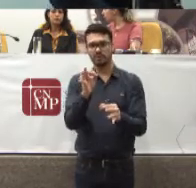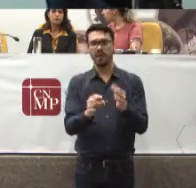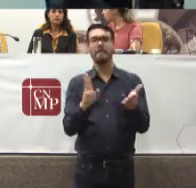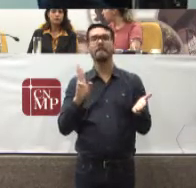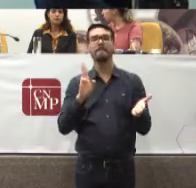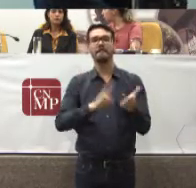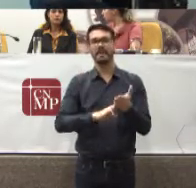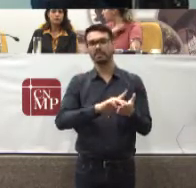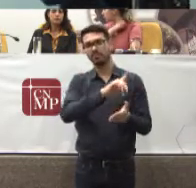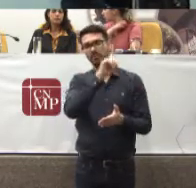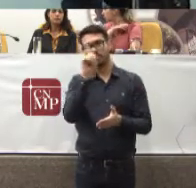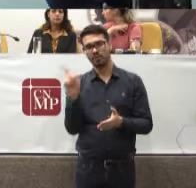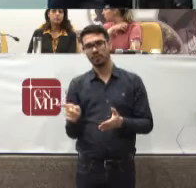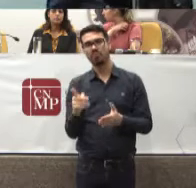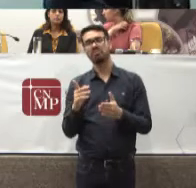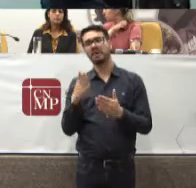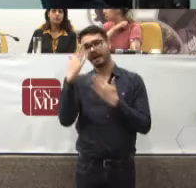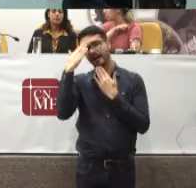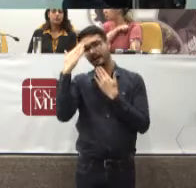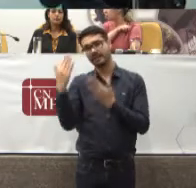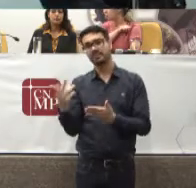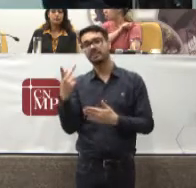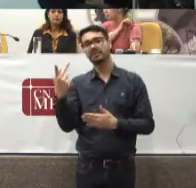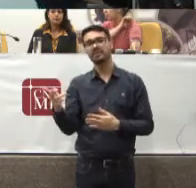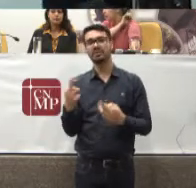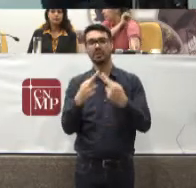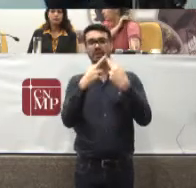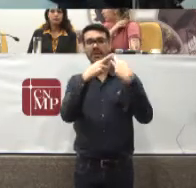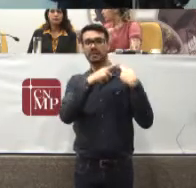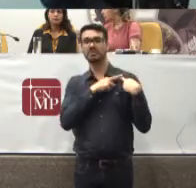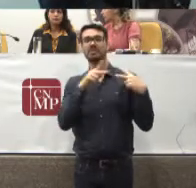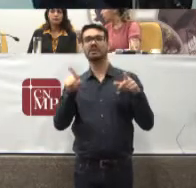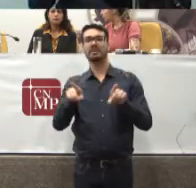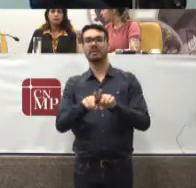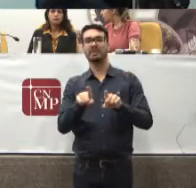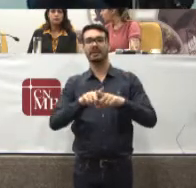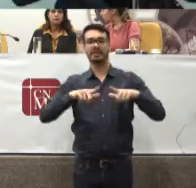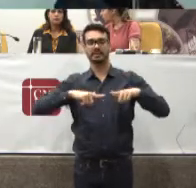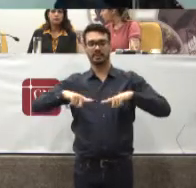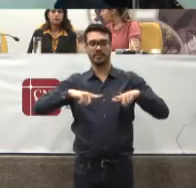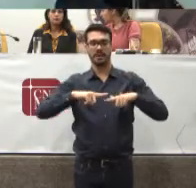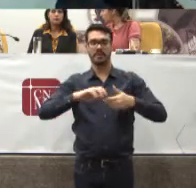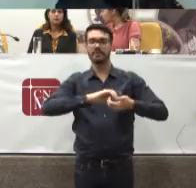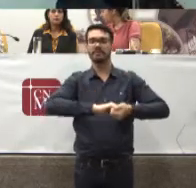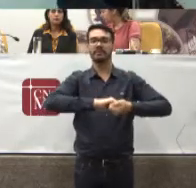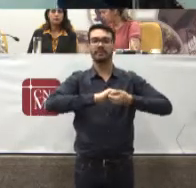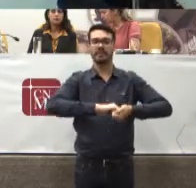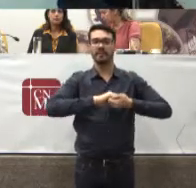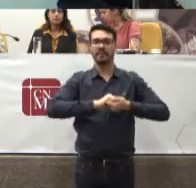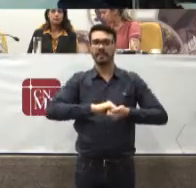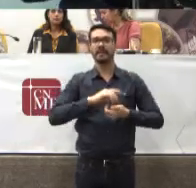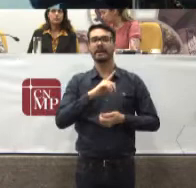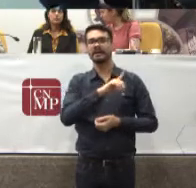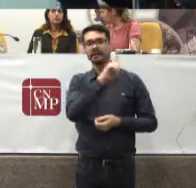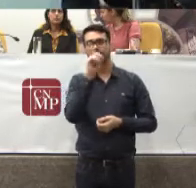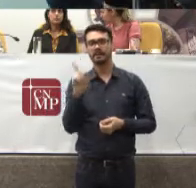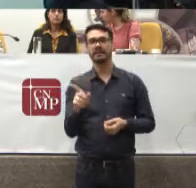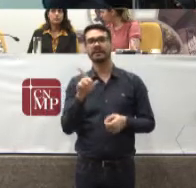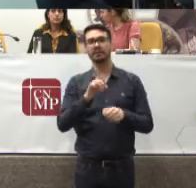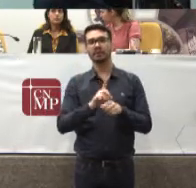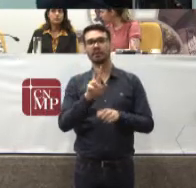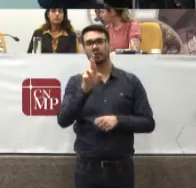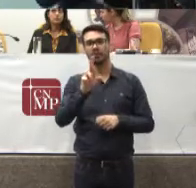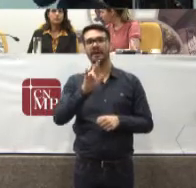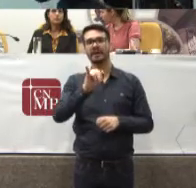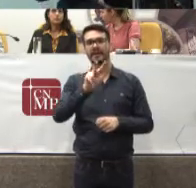agradecimento Pela sua Pela sua função Cumprimento também A doutora Ivana Que